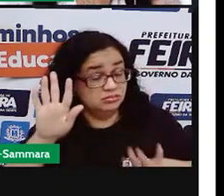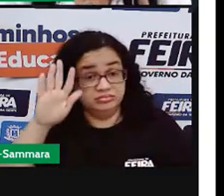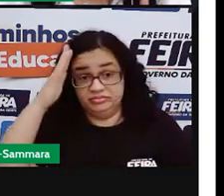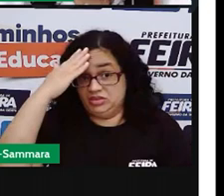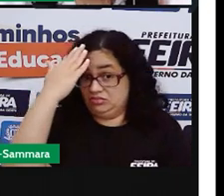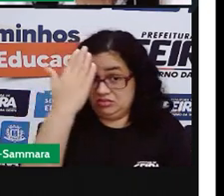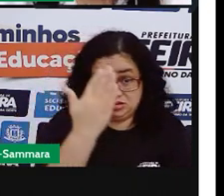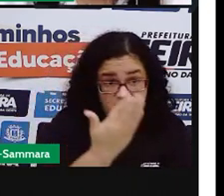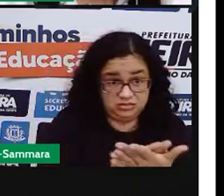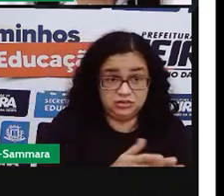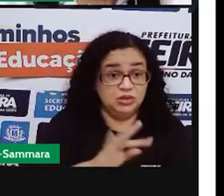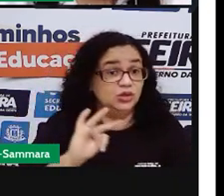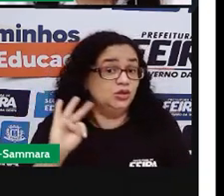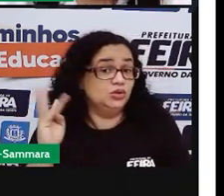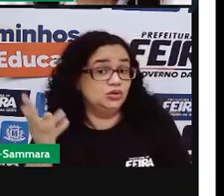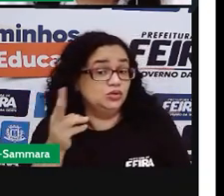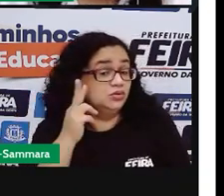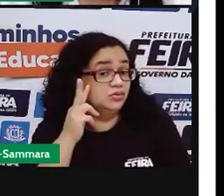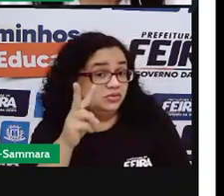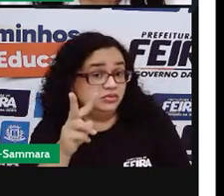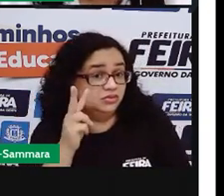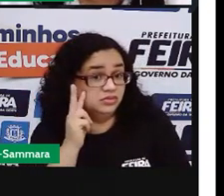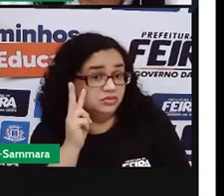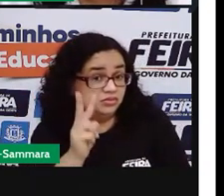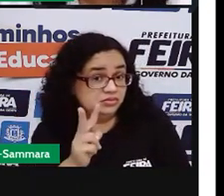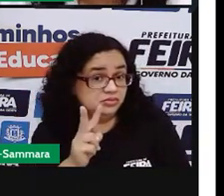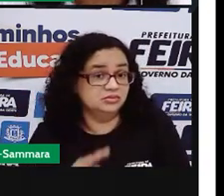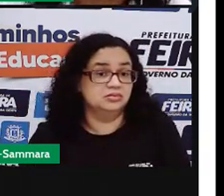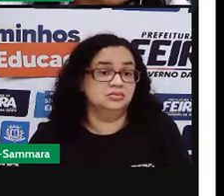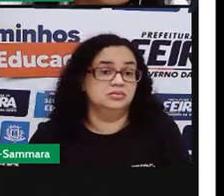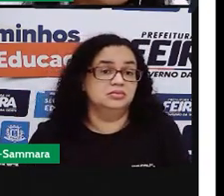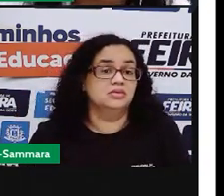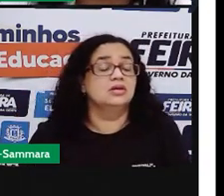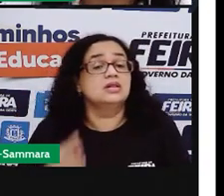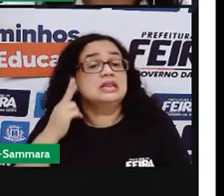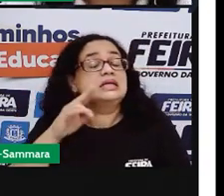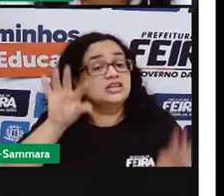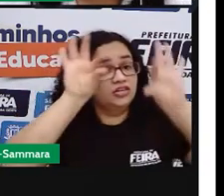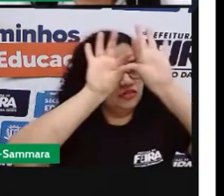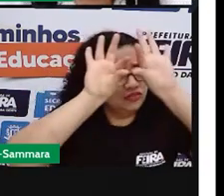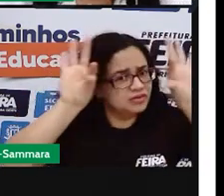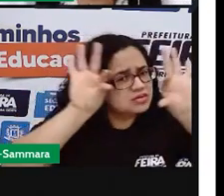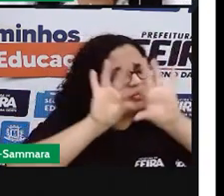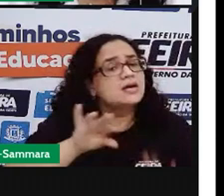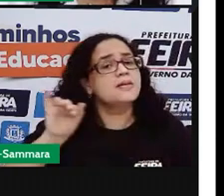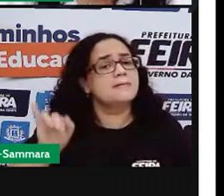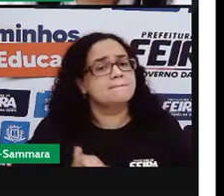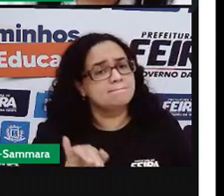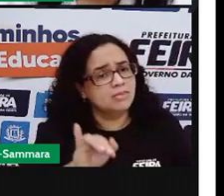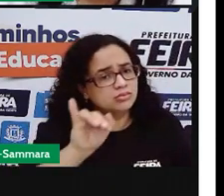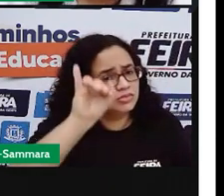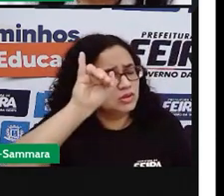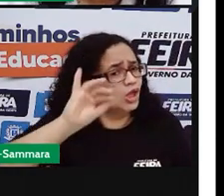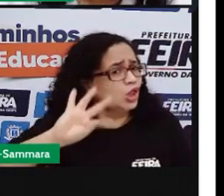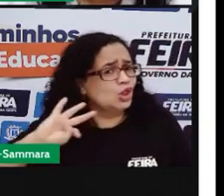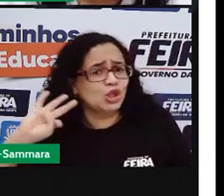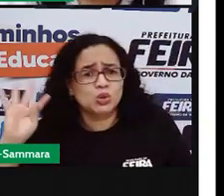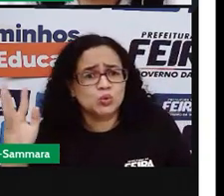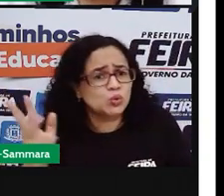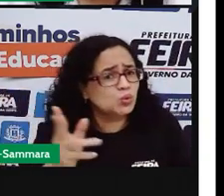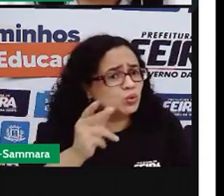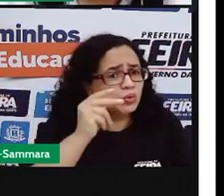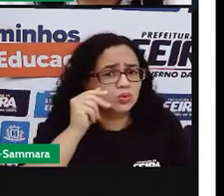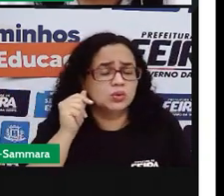Não acredite em tudo que você vê. Essa frase é muito importante. Nem tudo